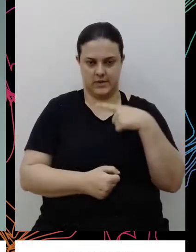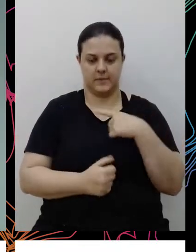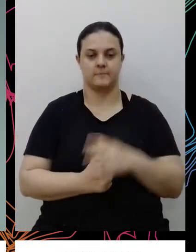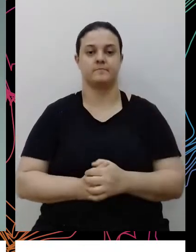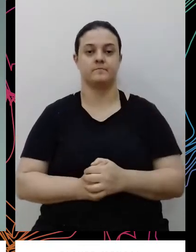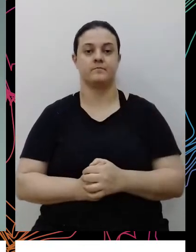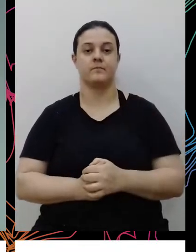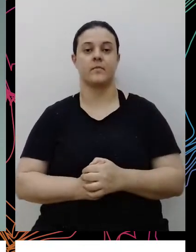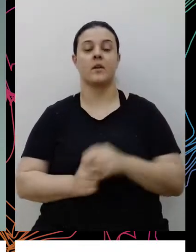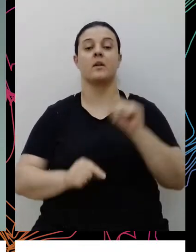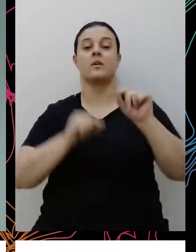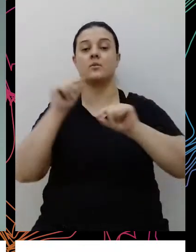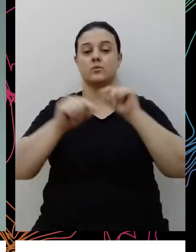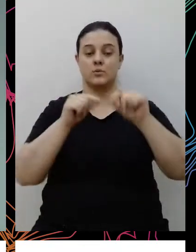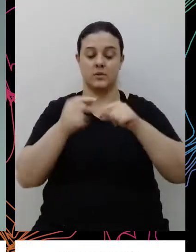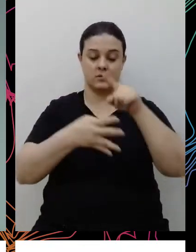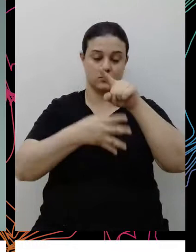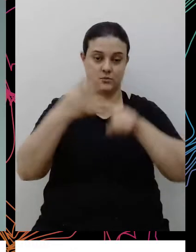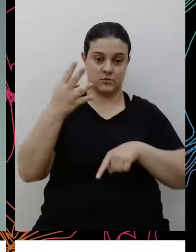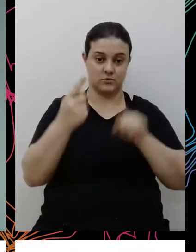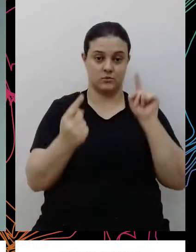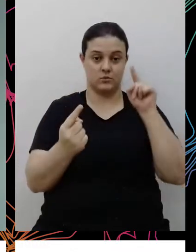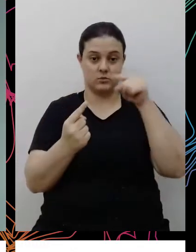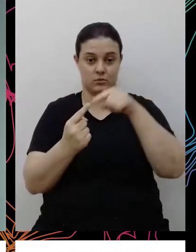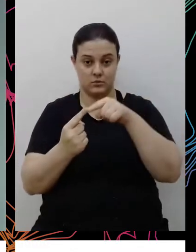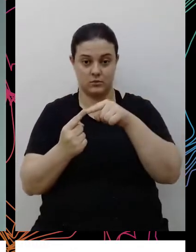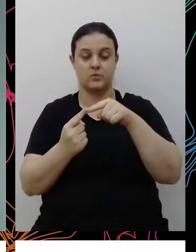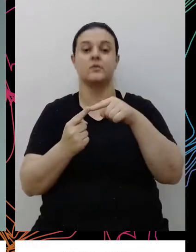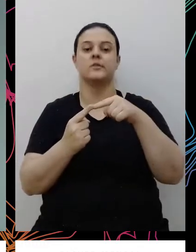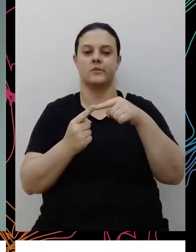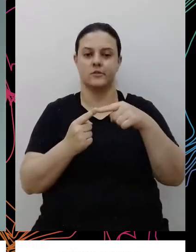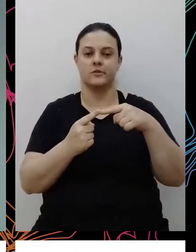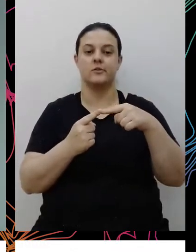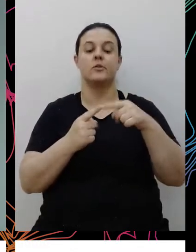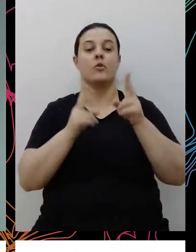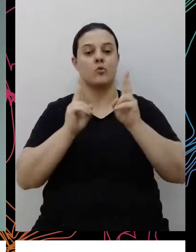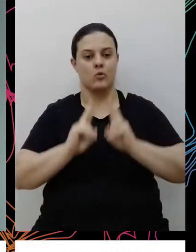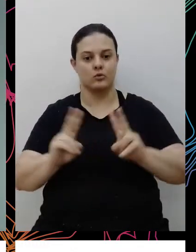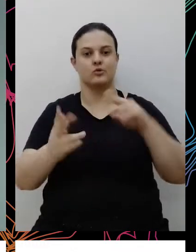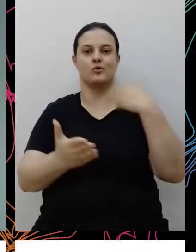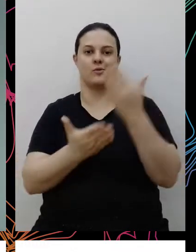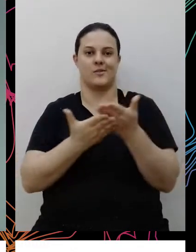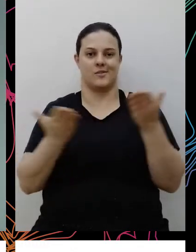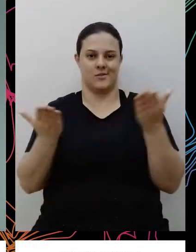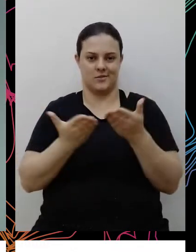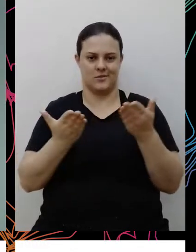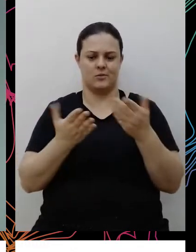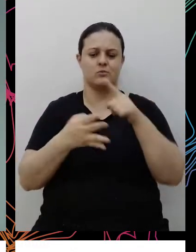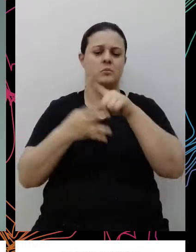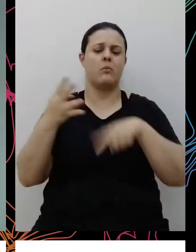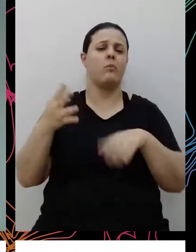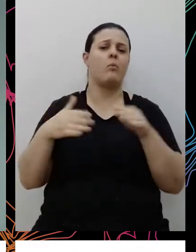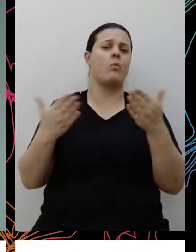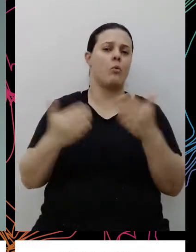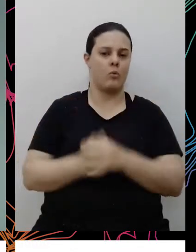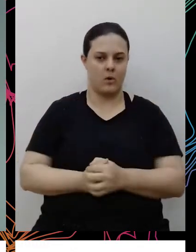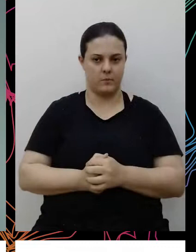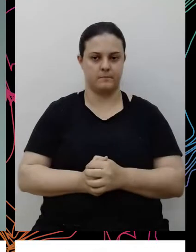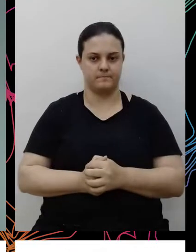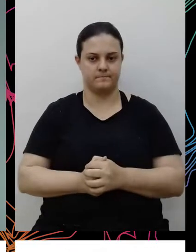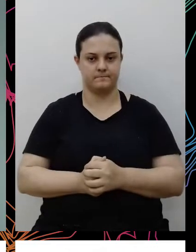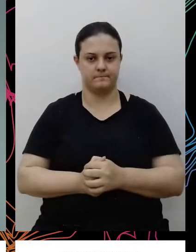E esses quatro objetivos perseguem a nossa plataforma até hoje. E quais são eles, os nossos objetivos?